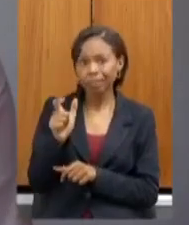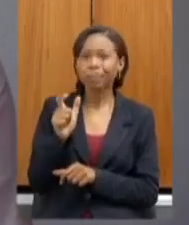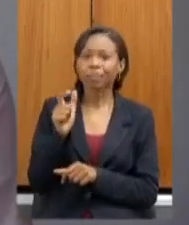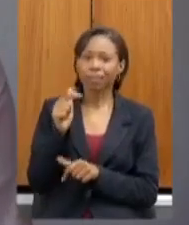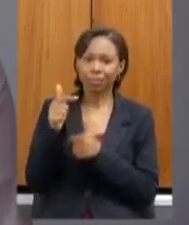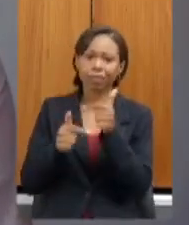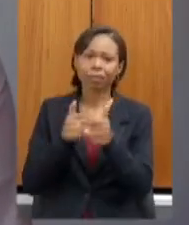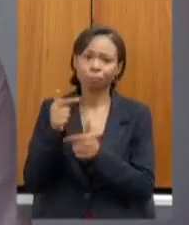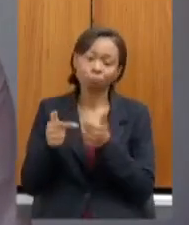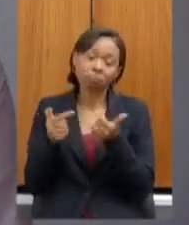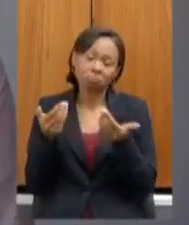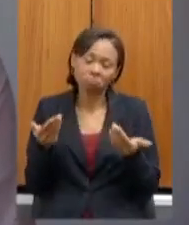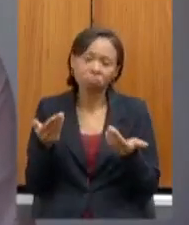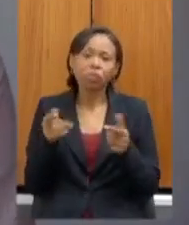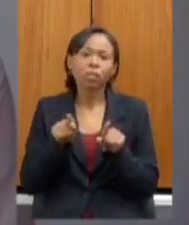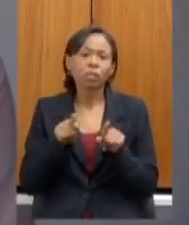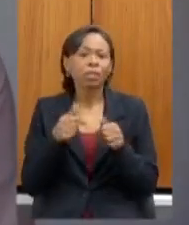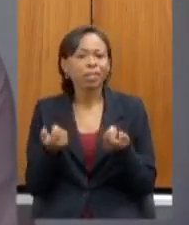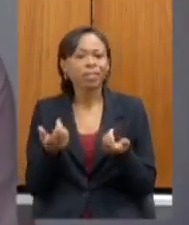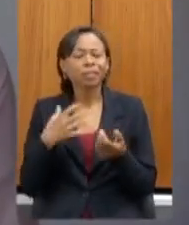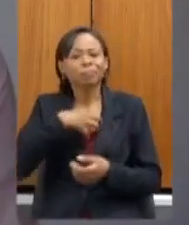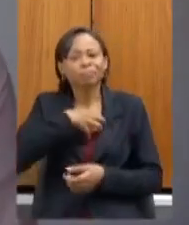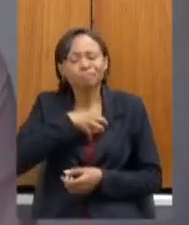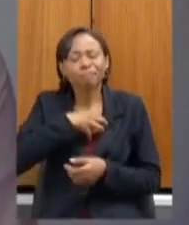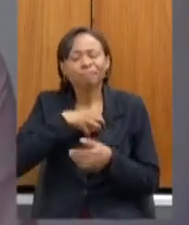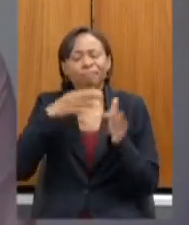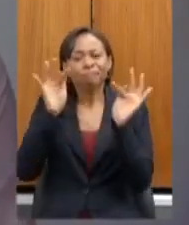temos tido aí a alegria de comemorar